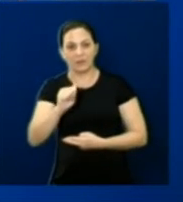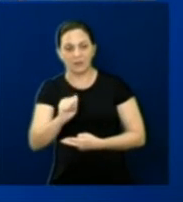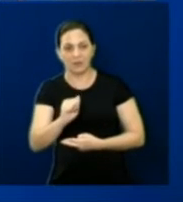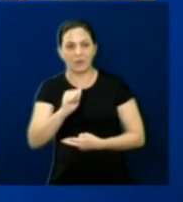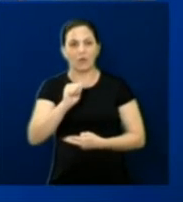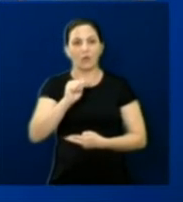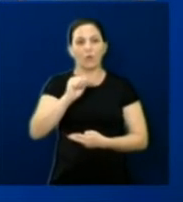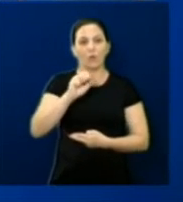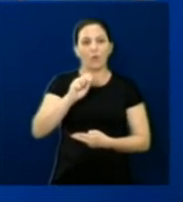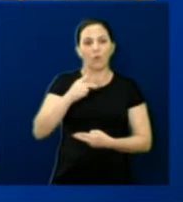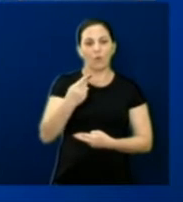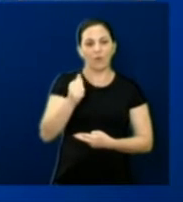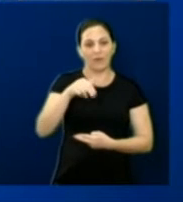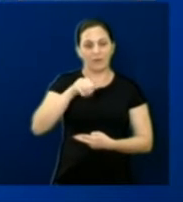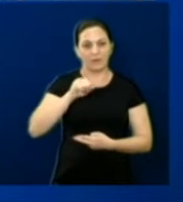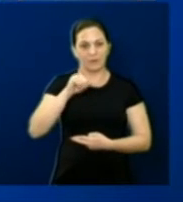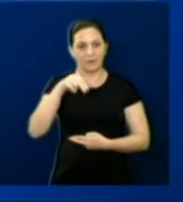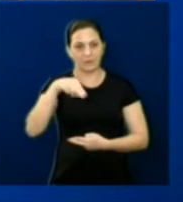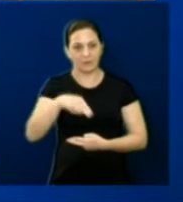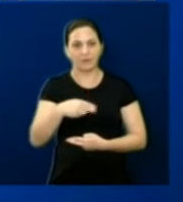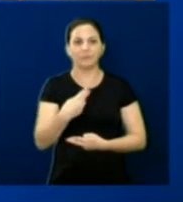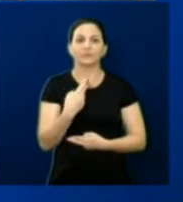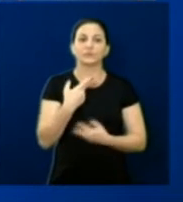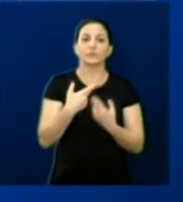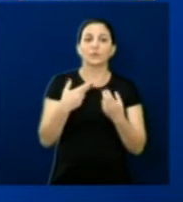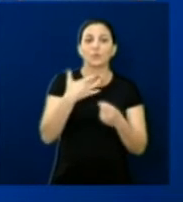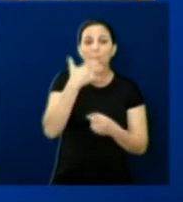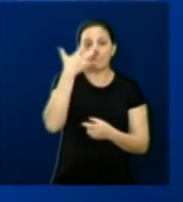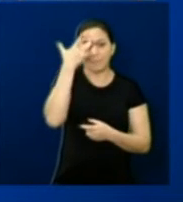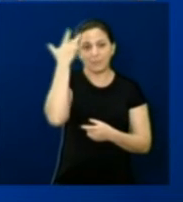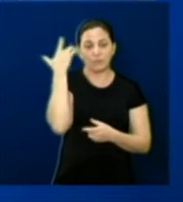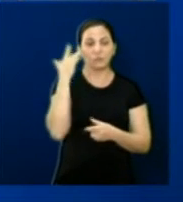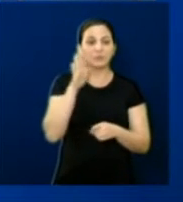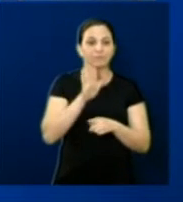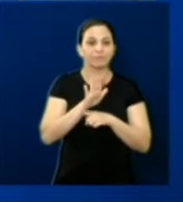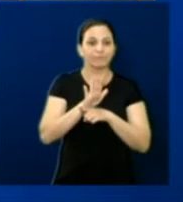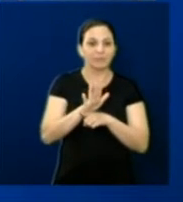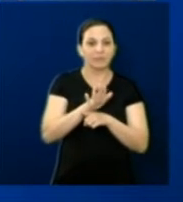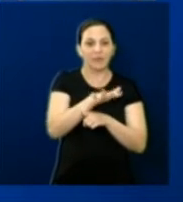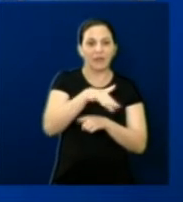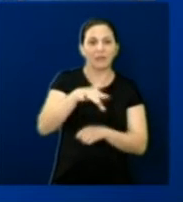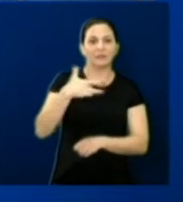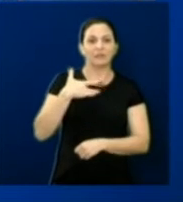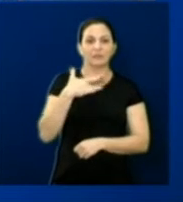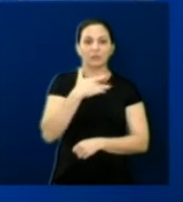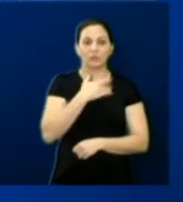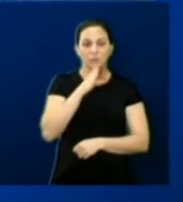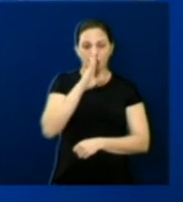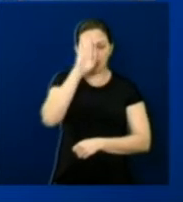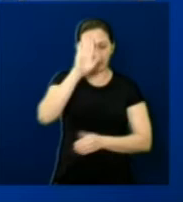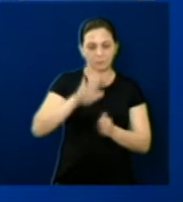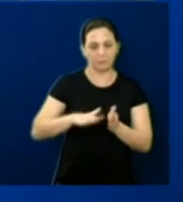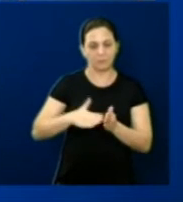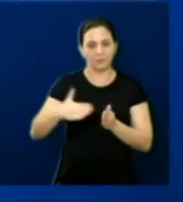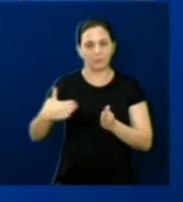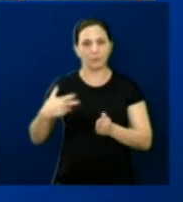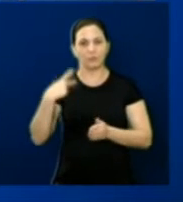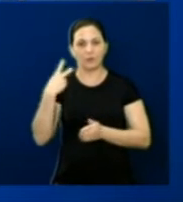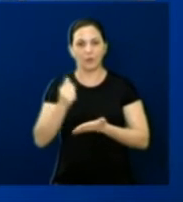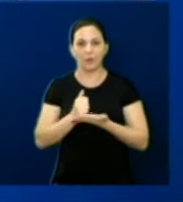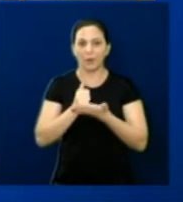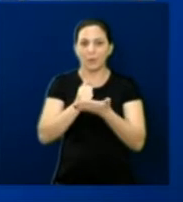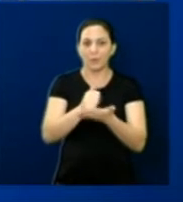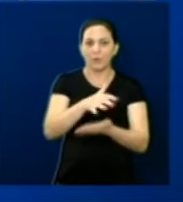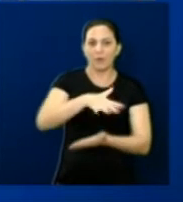de apresentar e buscar soluções para demandas provenientes da população. A área de saúde é uma prioridade no meu mandato, por isso busco apoio em